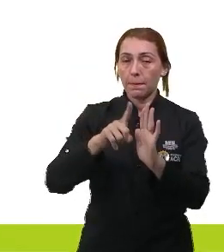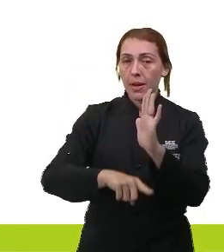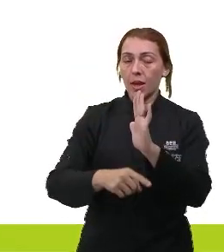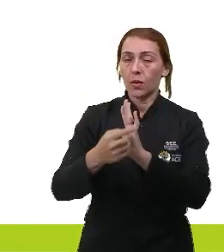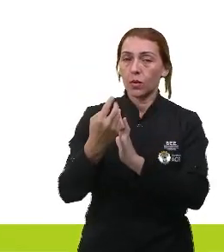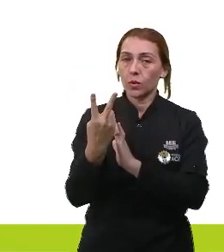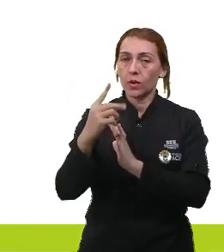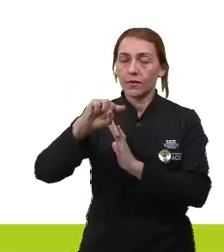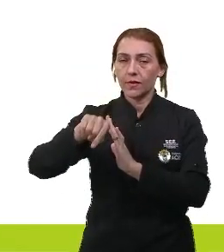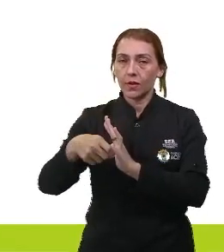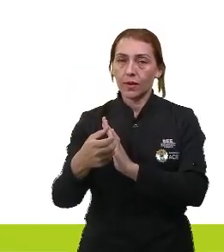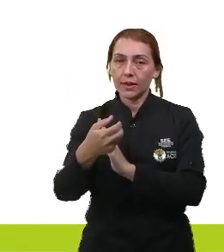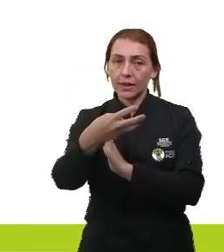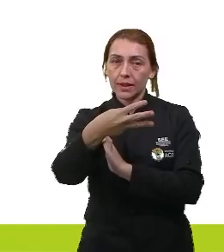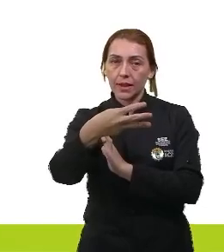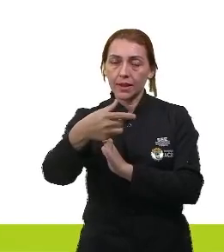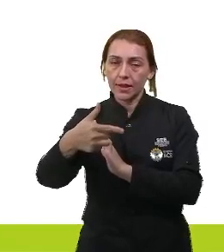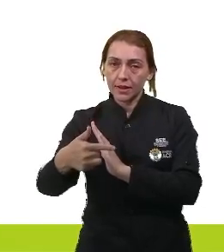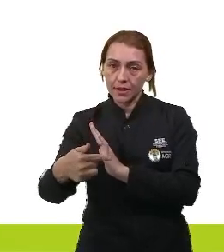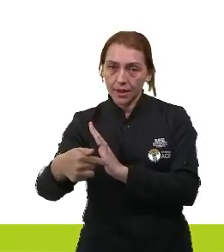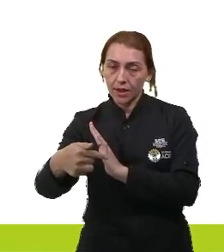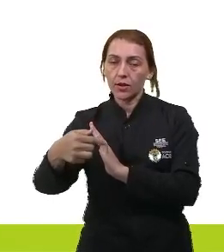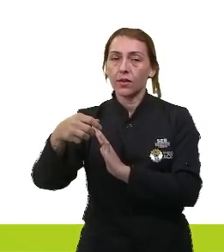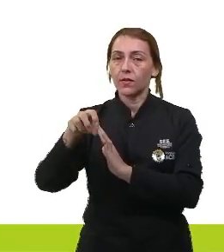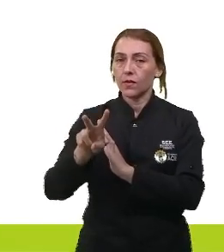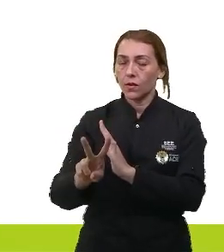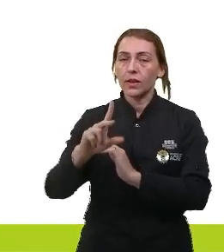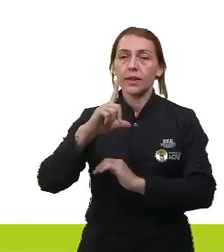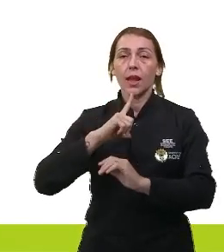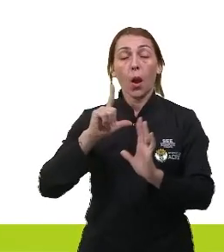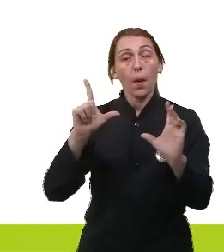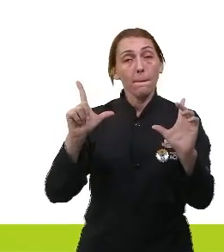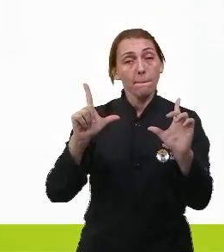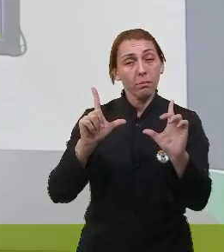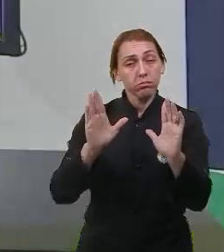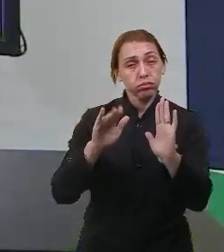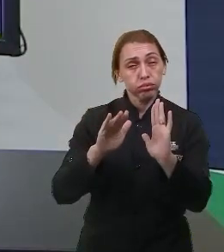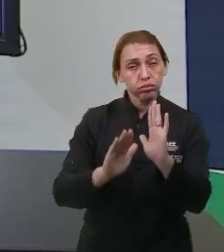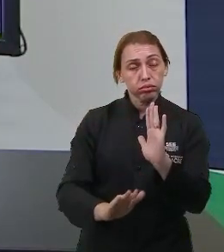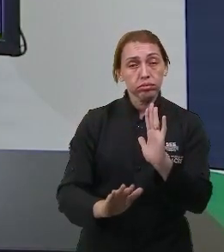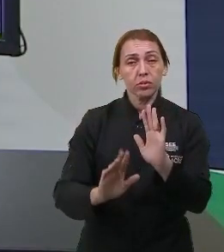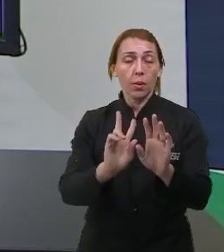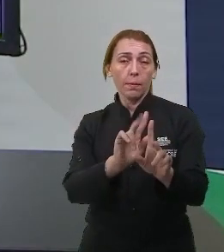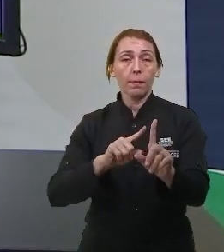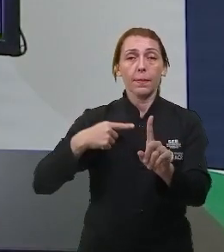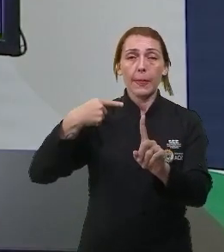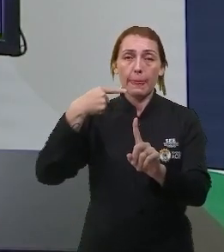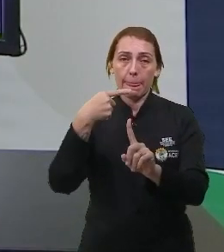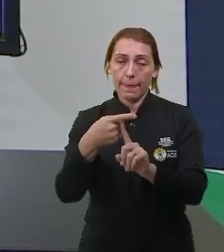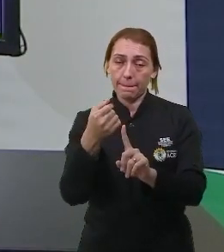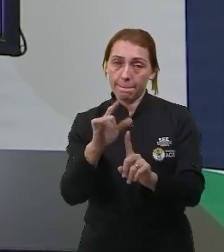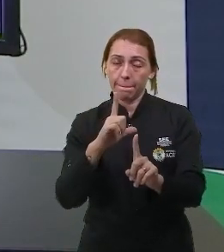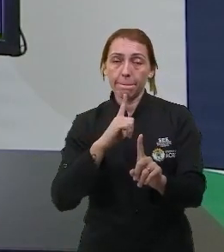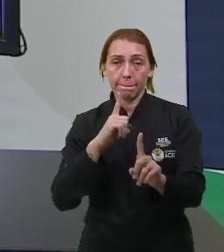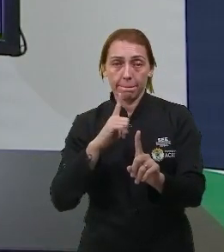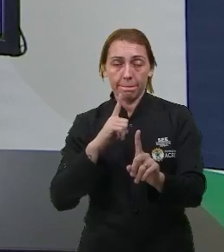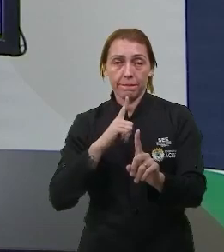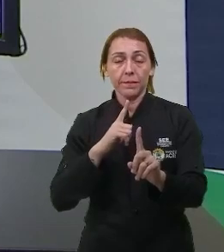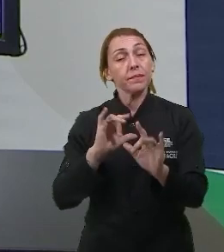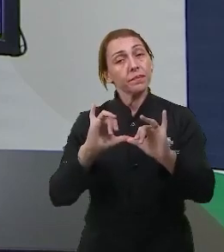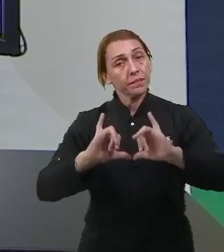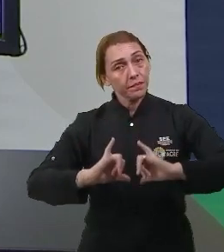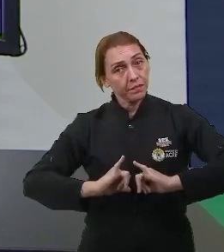2,37 volts então ele tem um menor potencial se ele tem um menor potencial ele vai